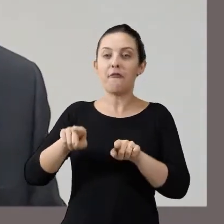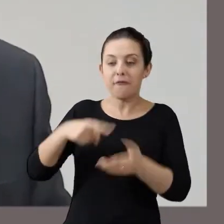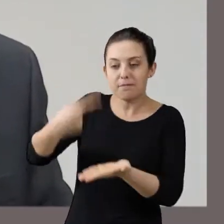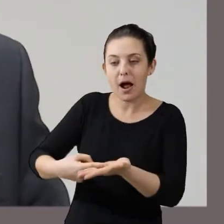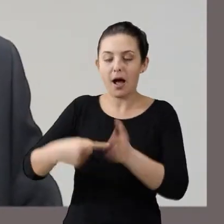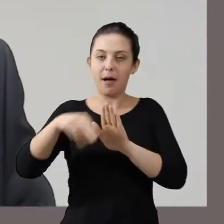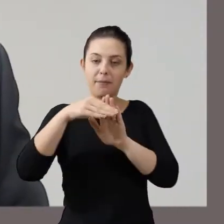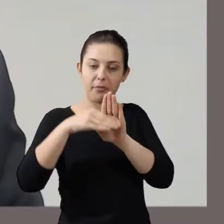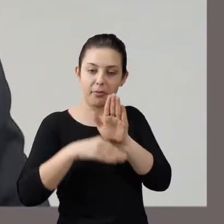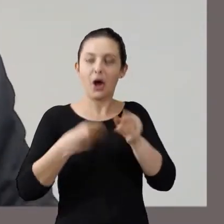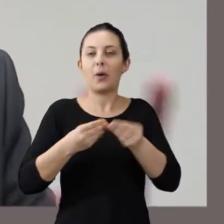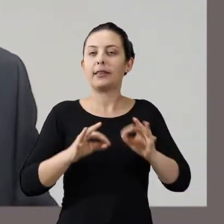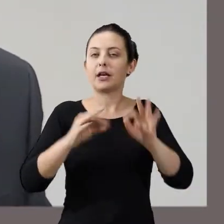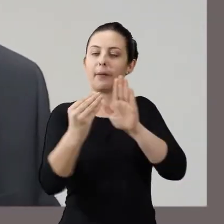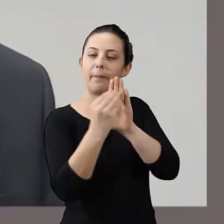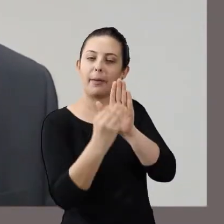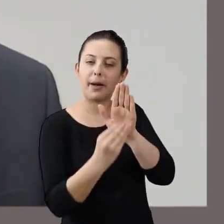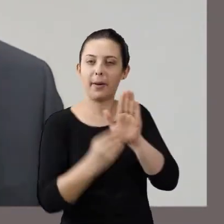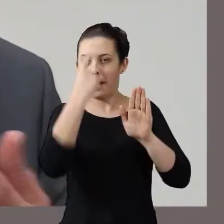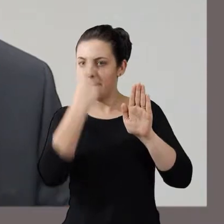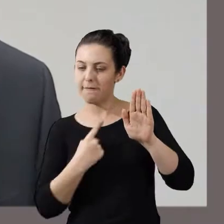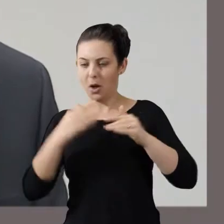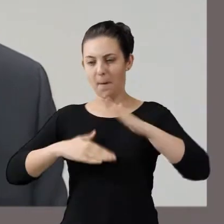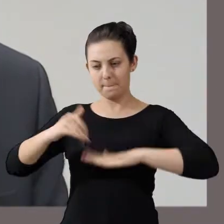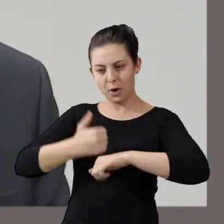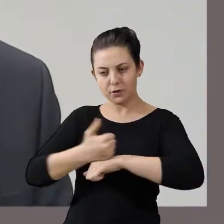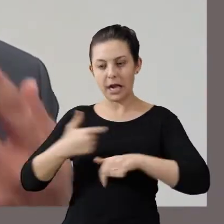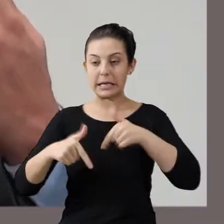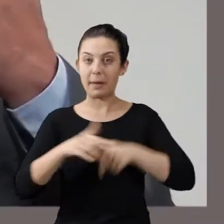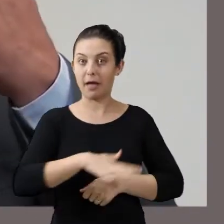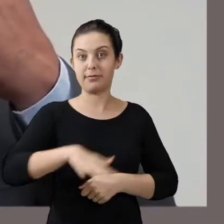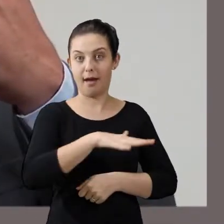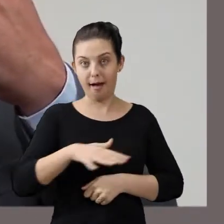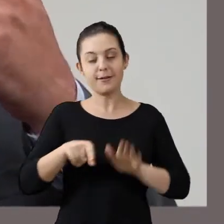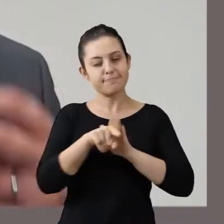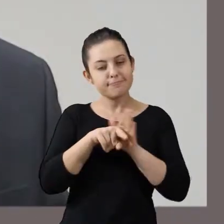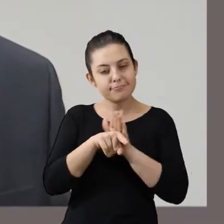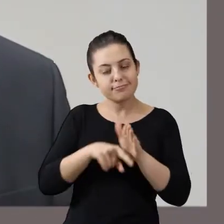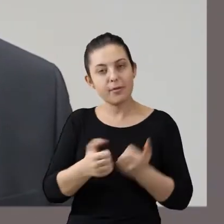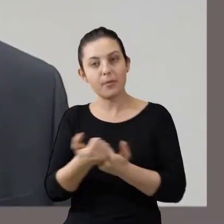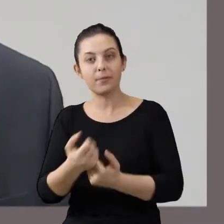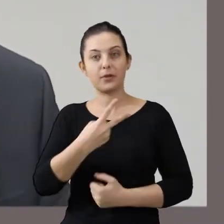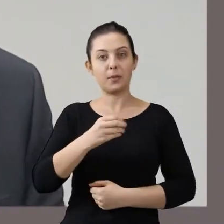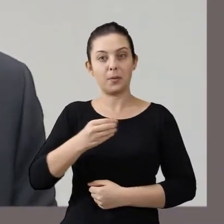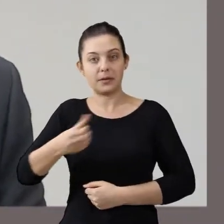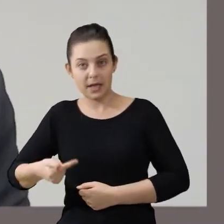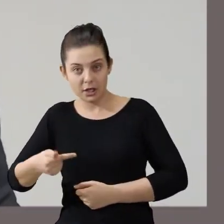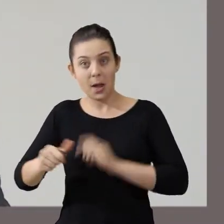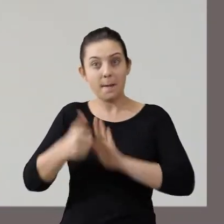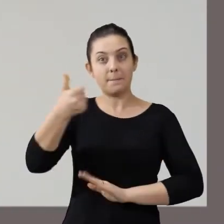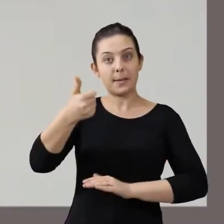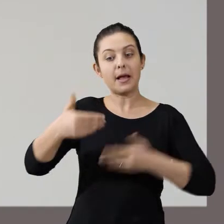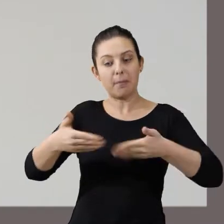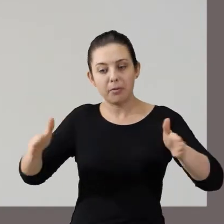apontava ferramentas tecnológicas, perfis profissionais seriam ideais para trabalhar nesse tipo de caso. Em 2007, inauguramos a primeira unidade